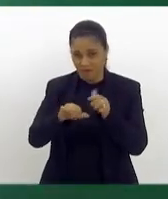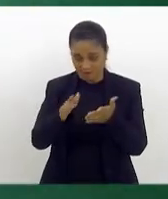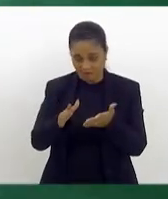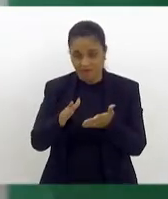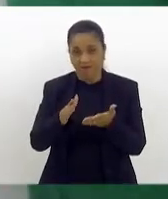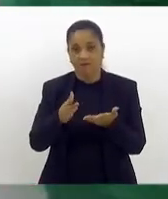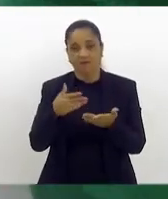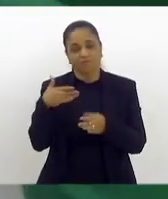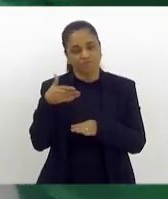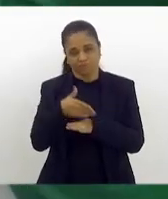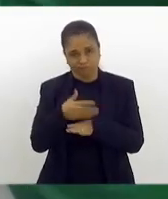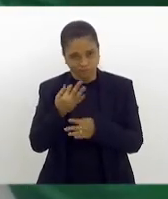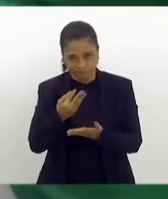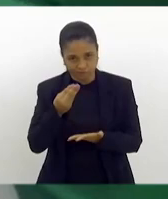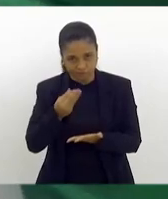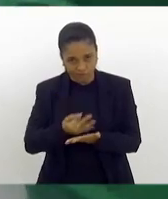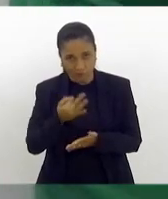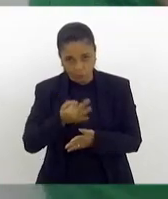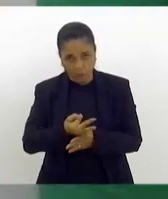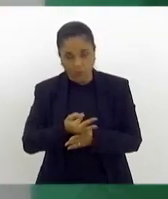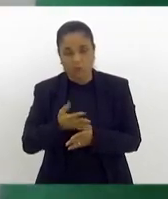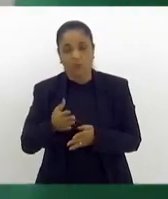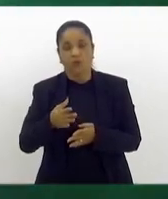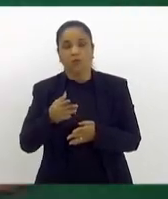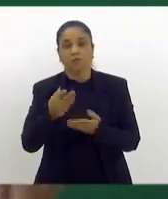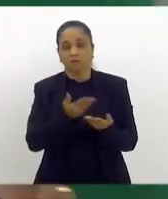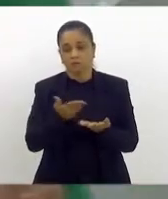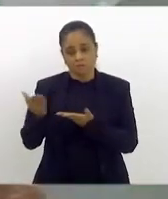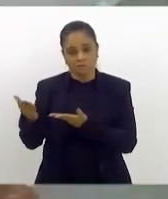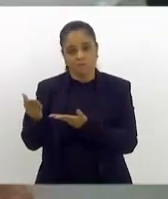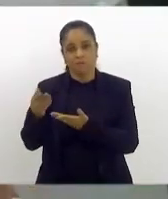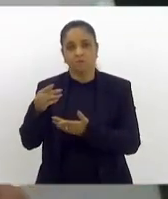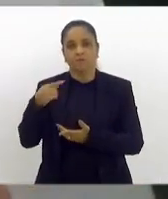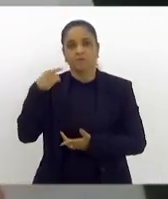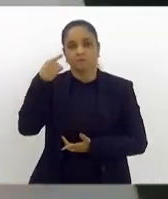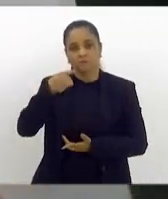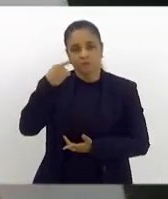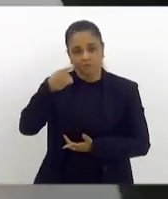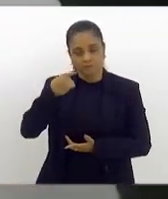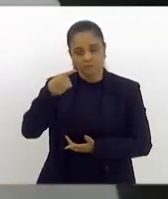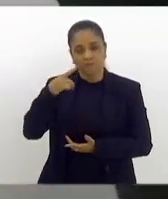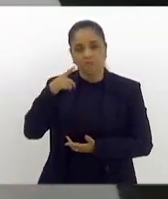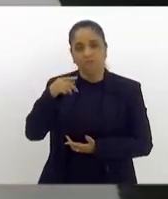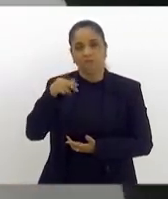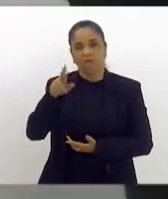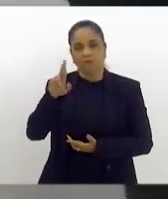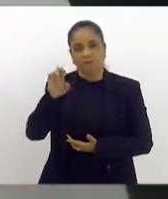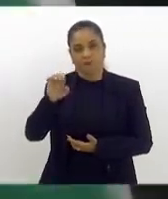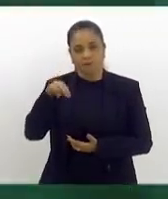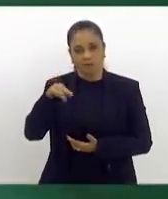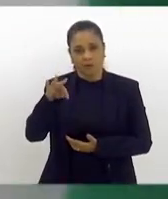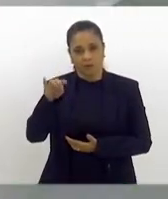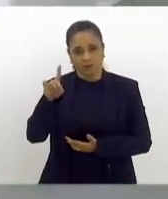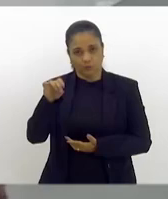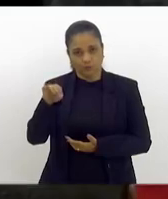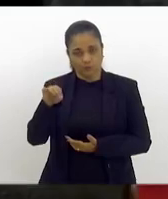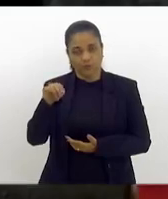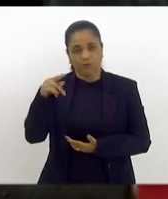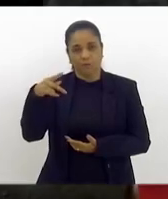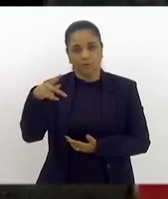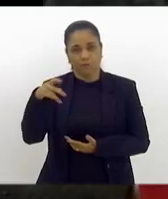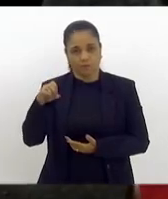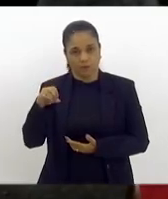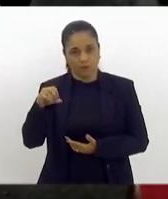palavra ao doutor Renato de Paula, para fazer uso da palavra nesta oportunidade. Doutor Renato.